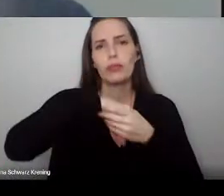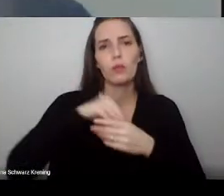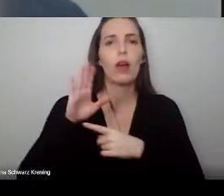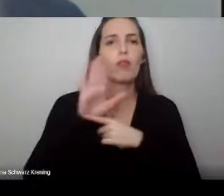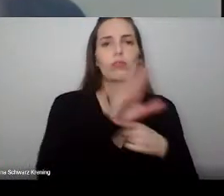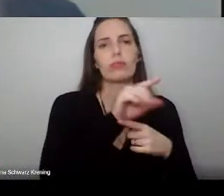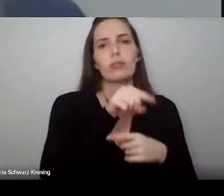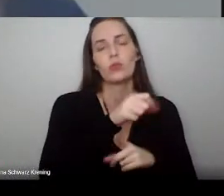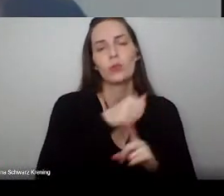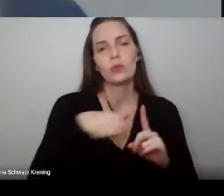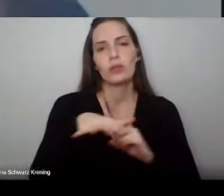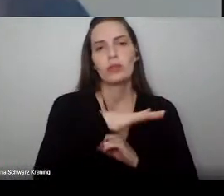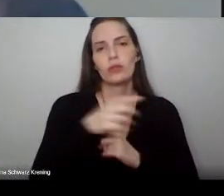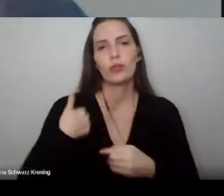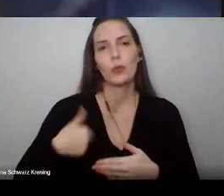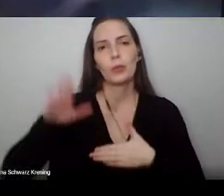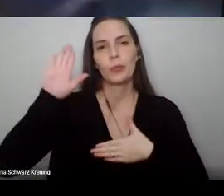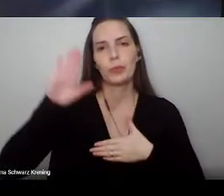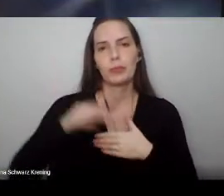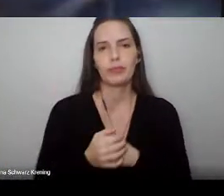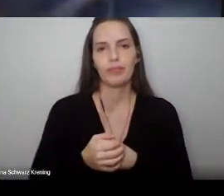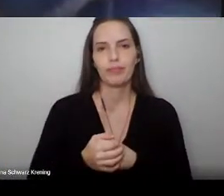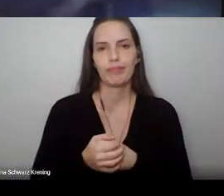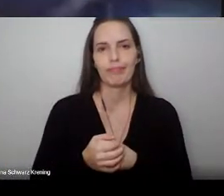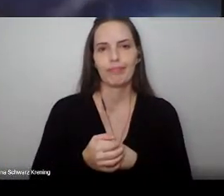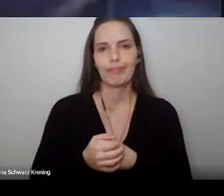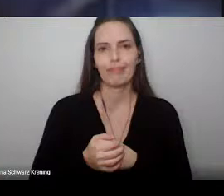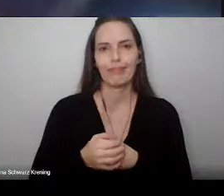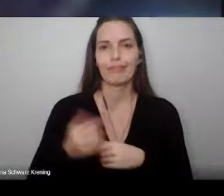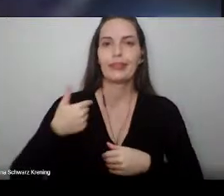Assim o Prometo. Assim o Prometo.